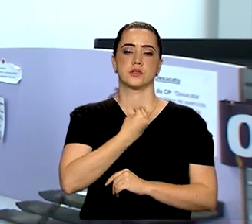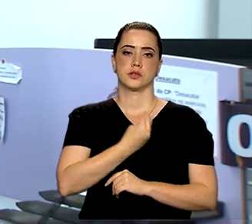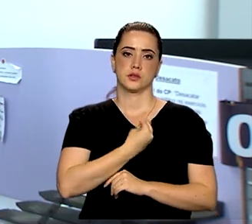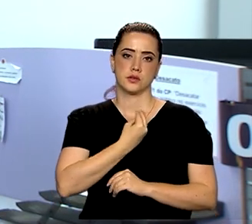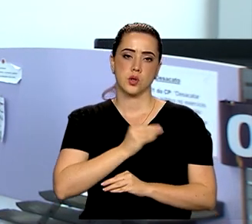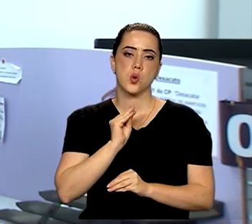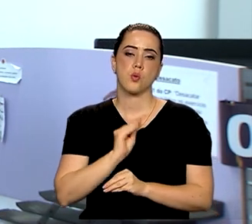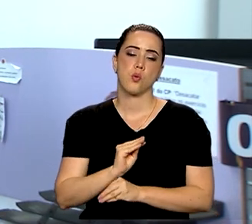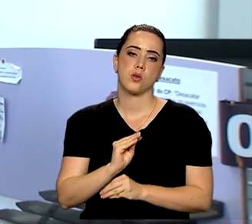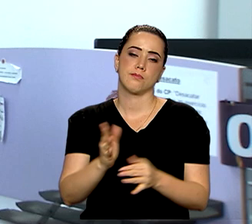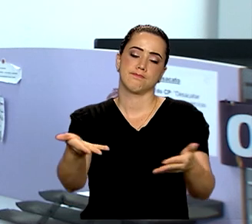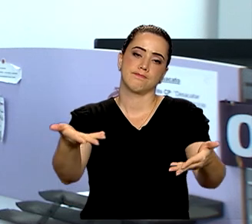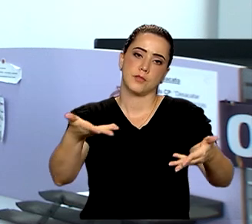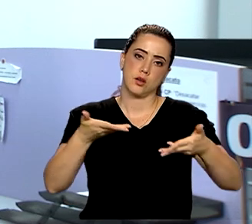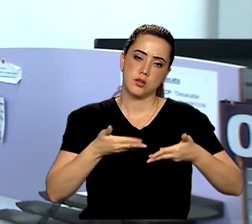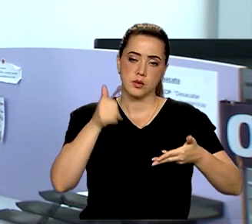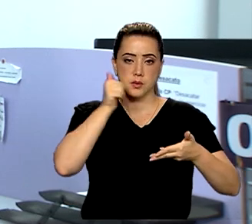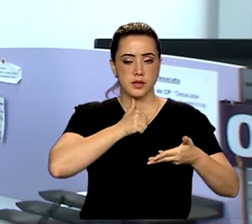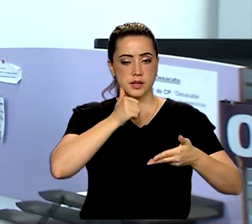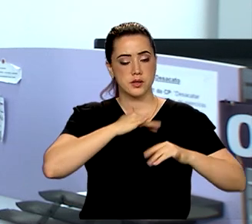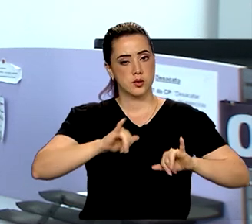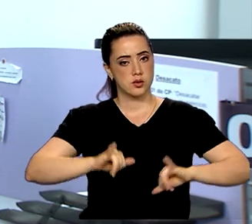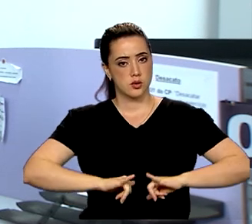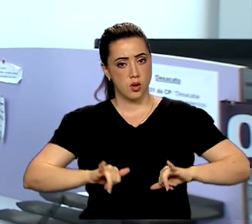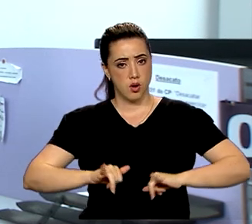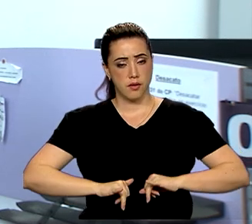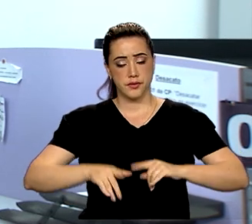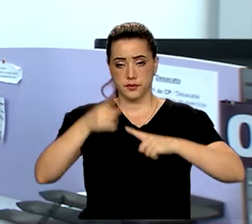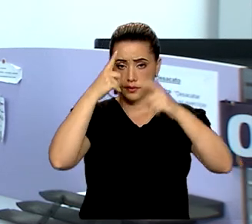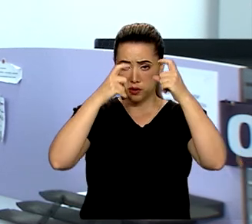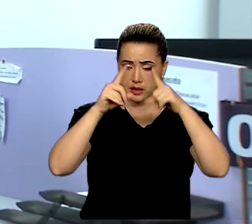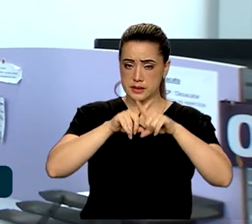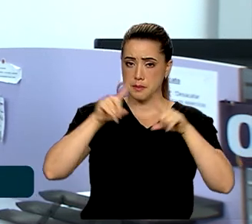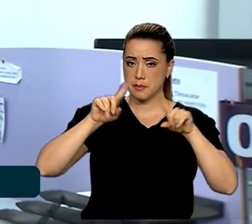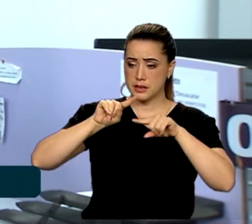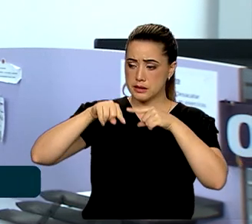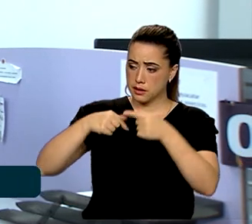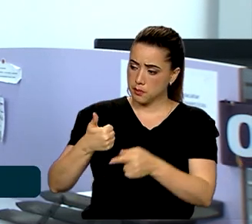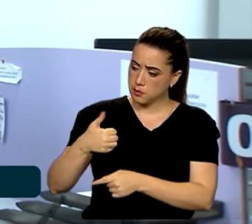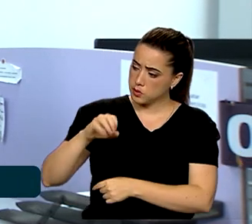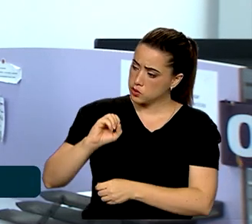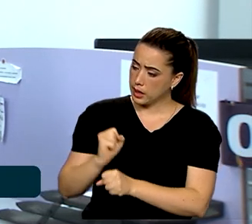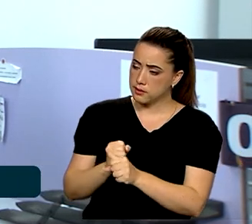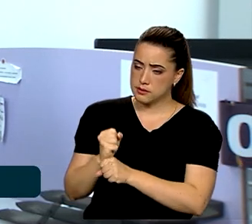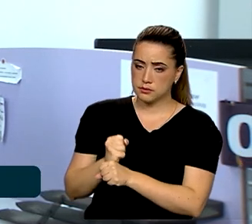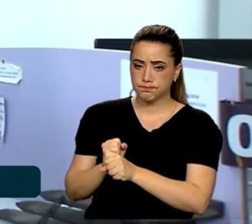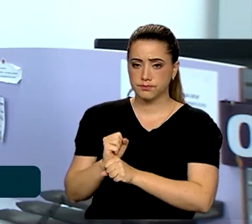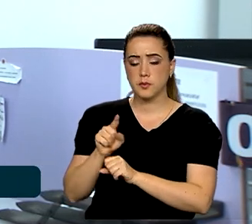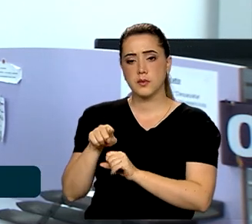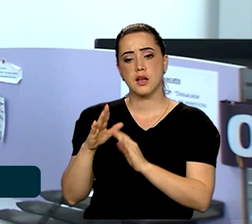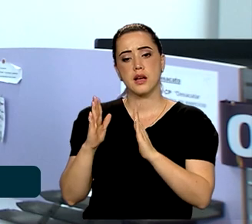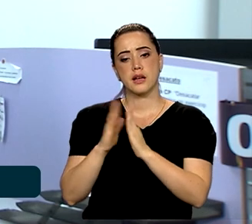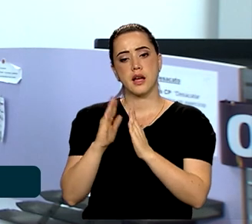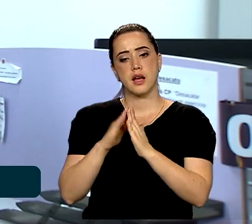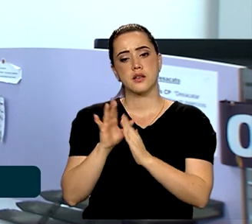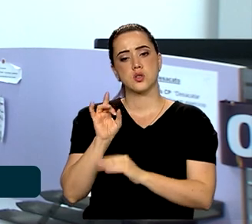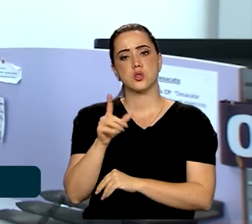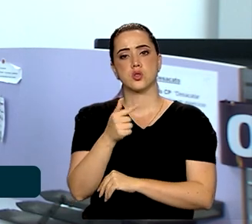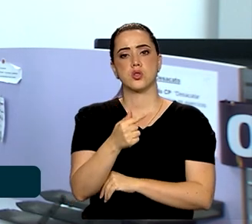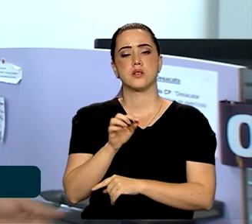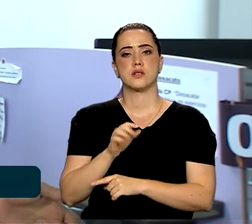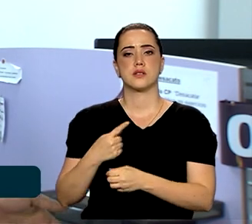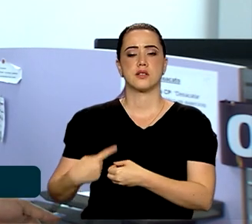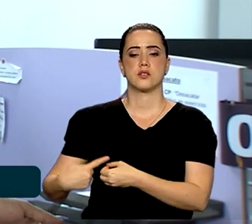prestar acolhimento a mulheres vítimas de violência. Mas, dez anos após o lançamento, há casas em apenas sete